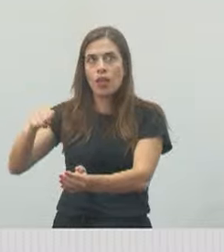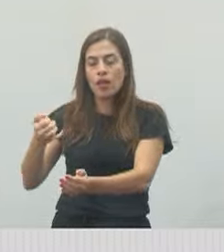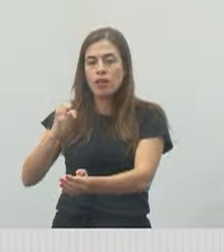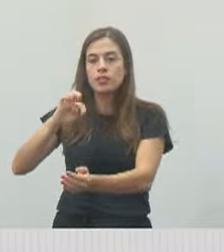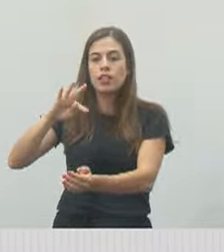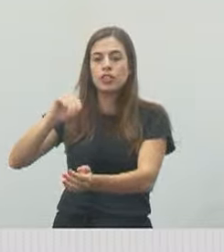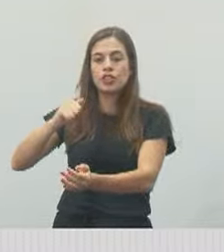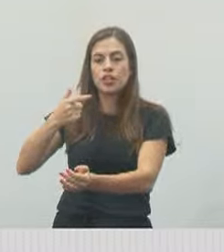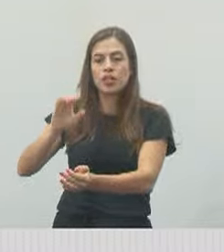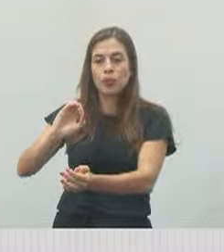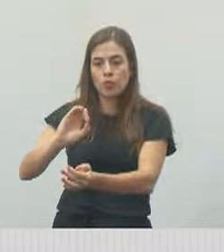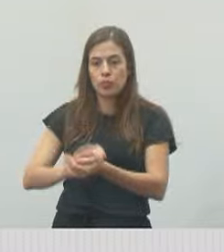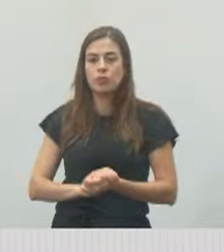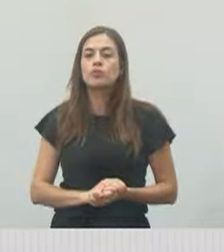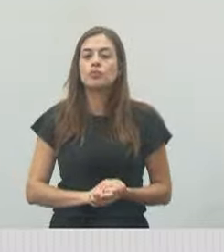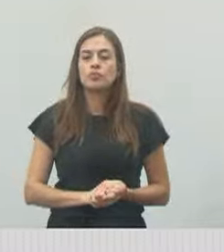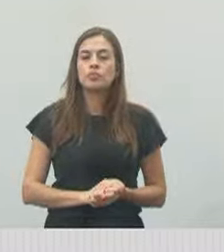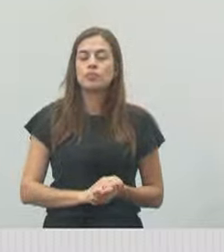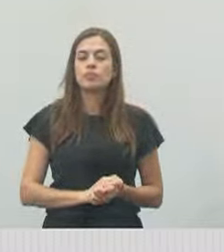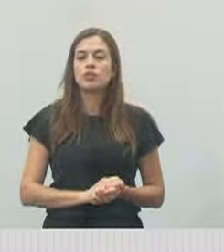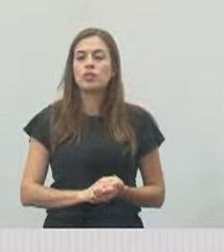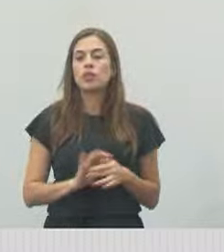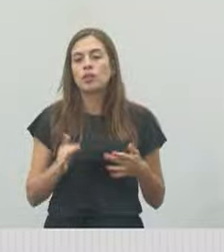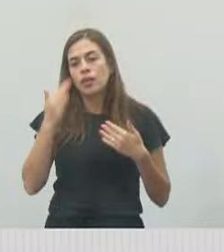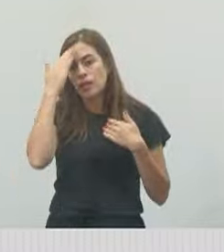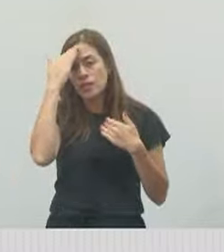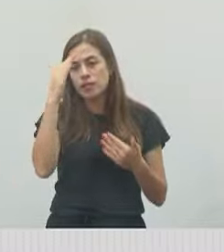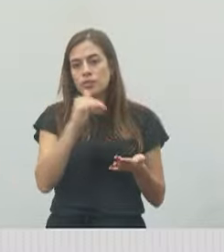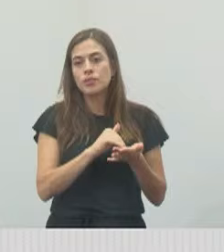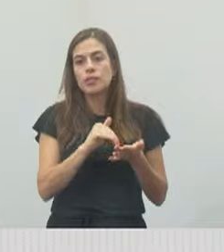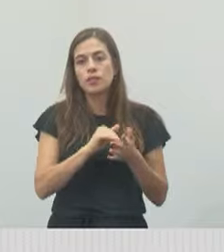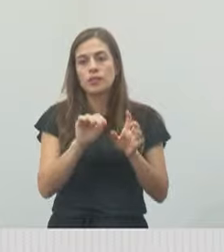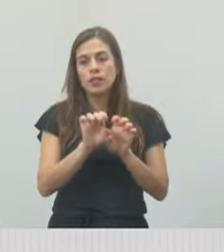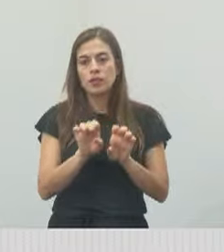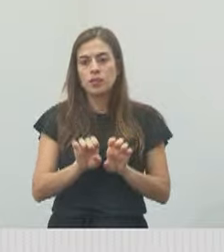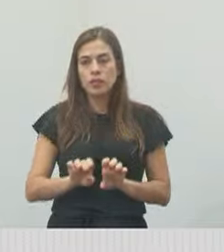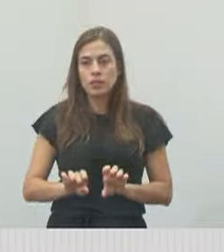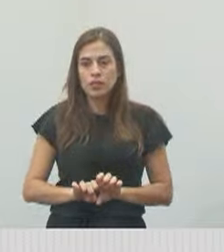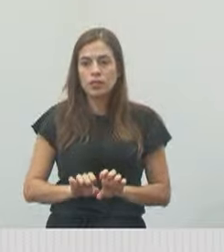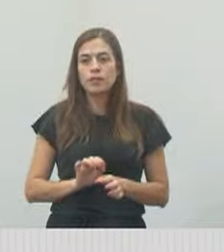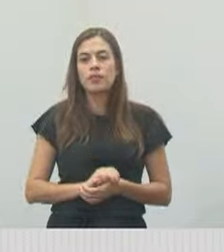rua lá. Tá bom? Então, quero agradecer ao nosso secretário de Infra.